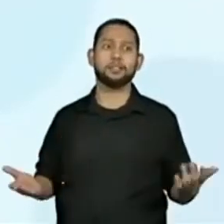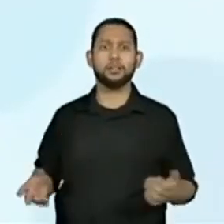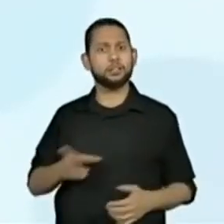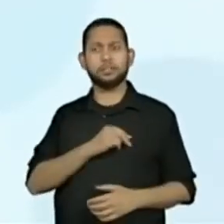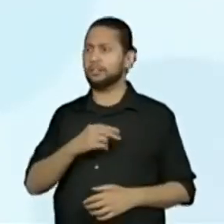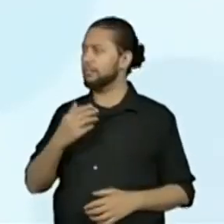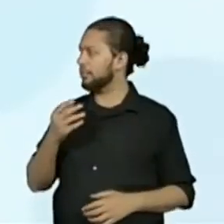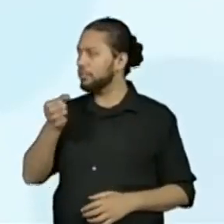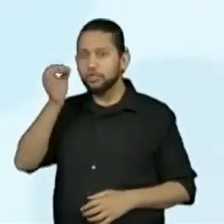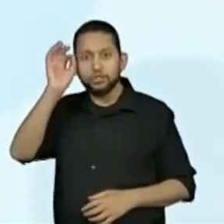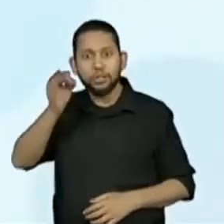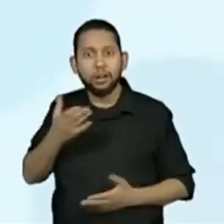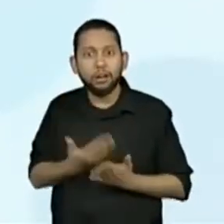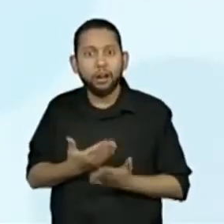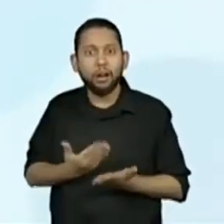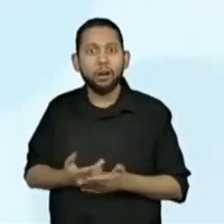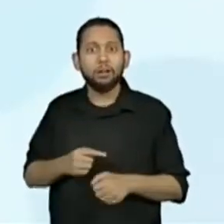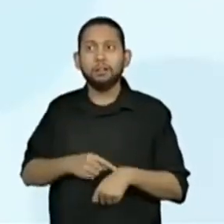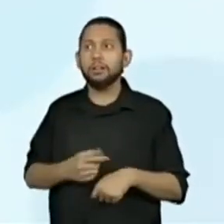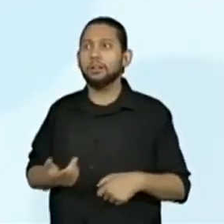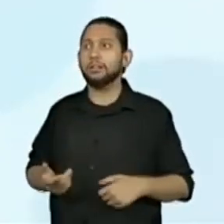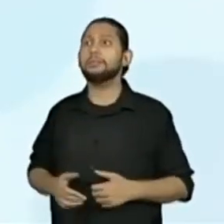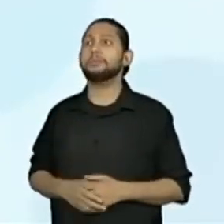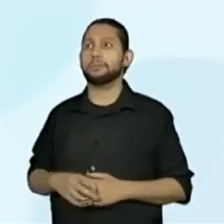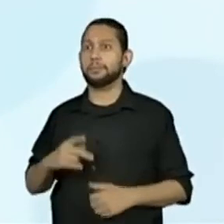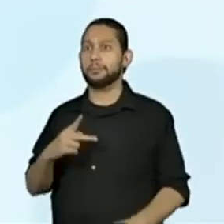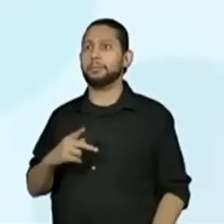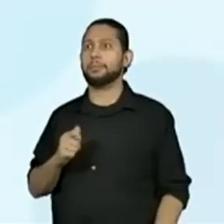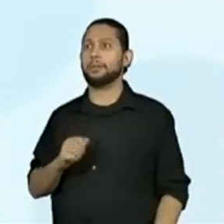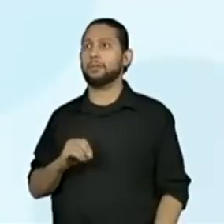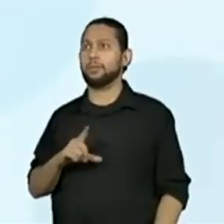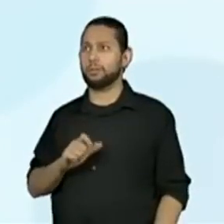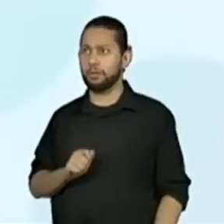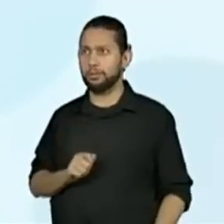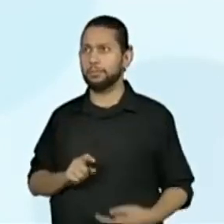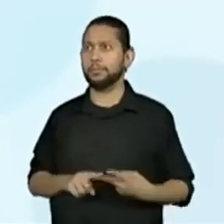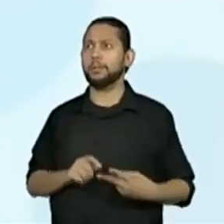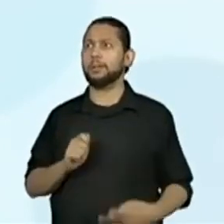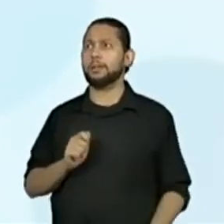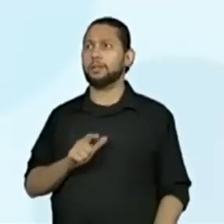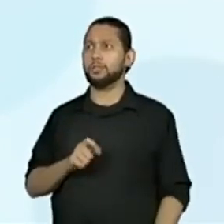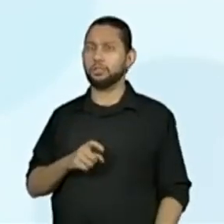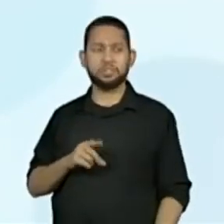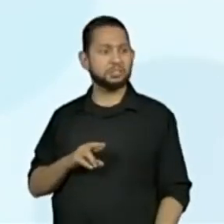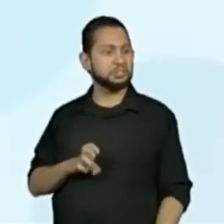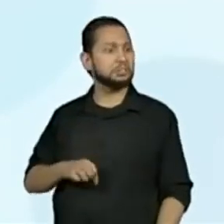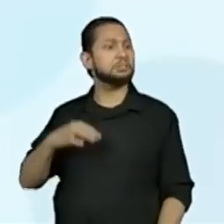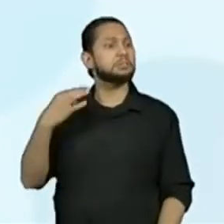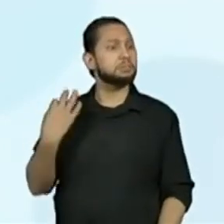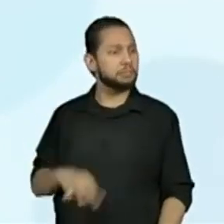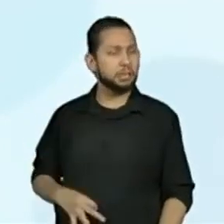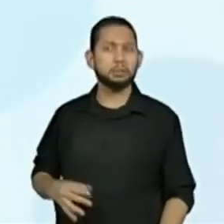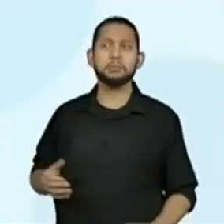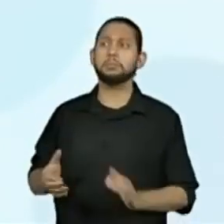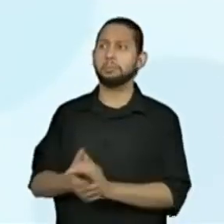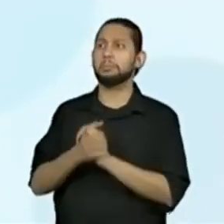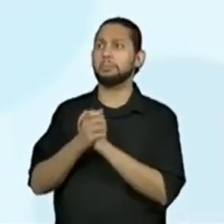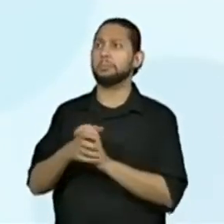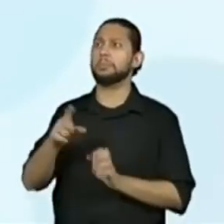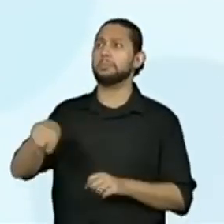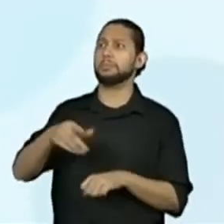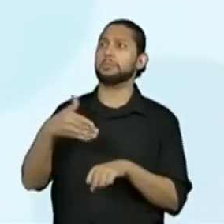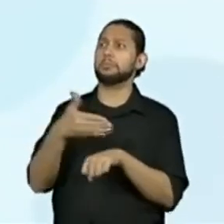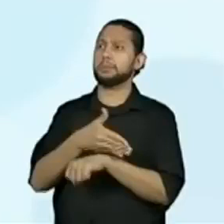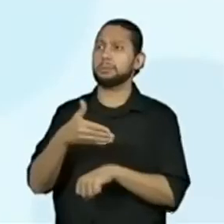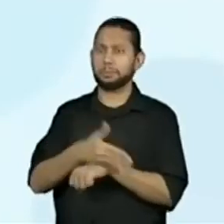rápido, do pessoal. Paola, Alexandre, também acertaram. Parabéns aos alunos que estão participando. Muito obrigada,